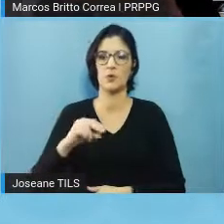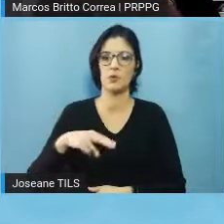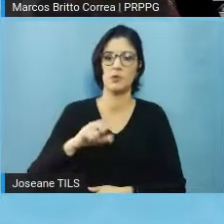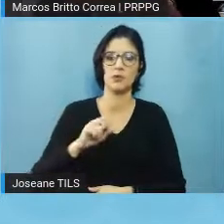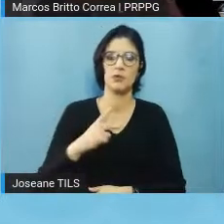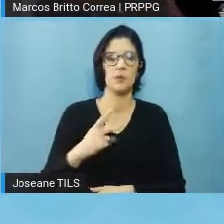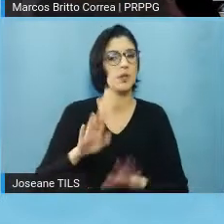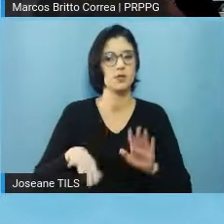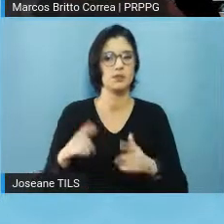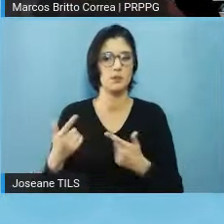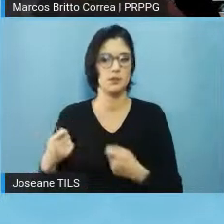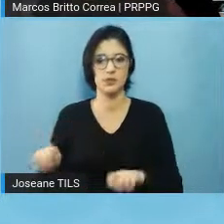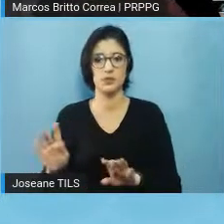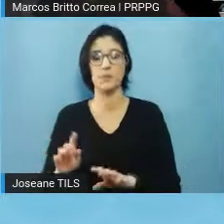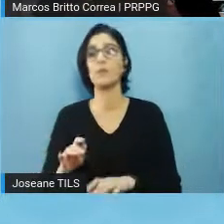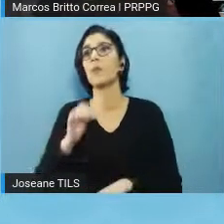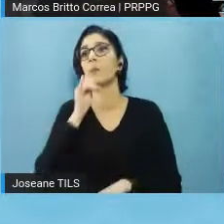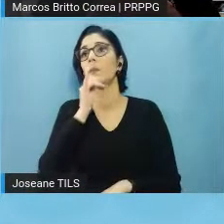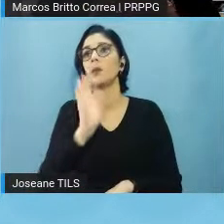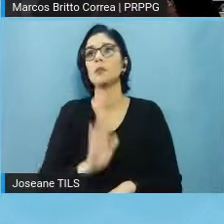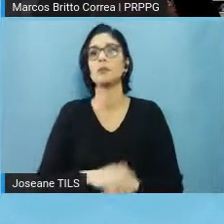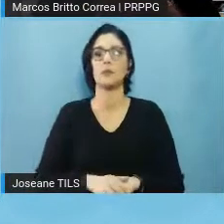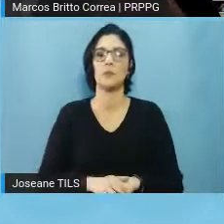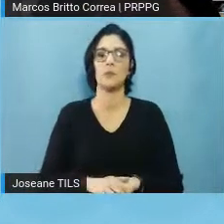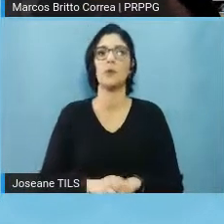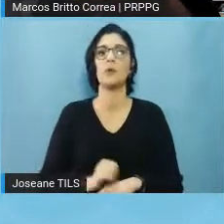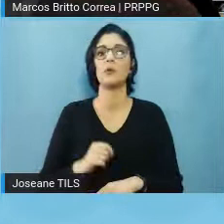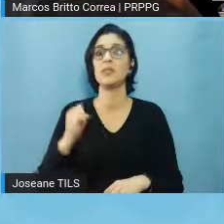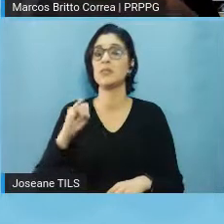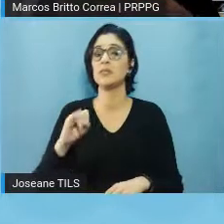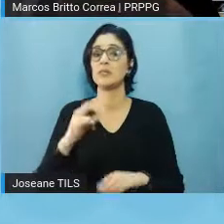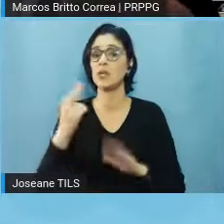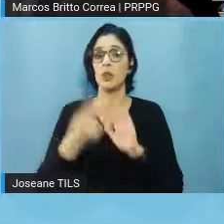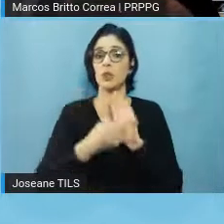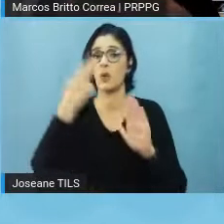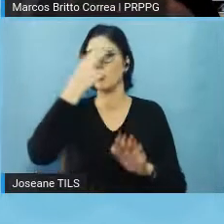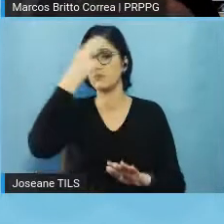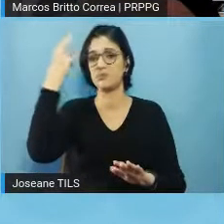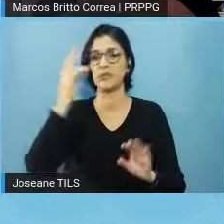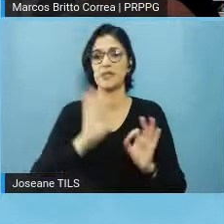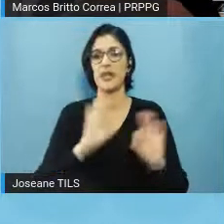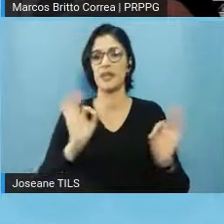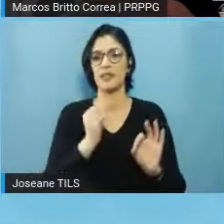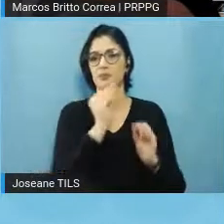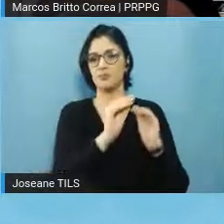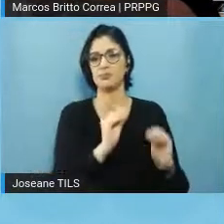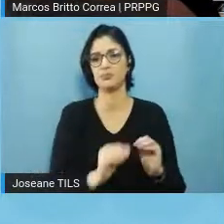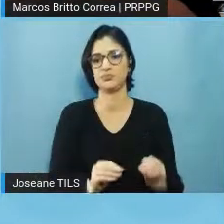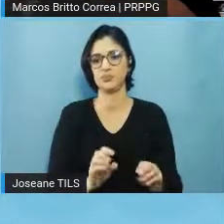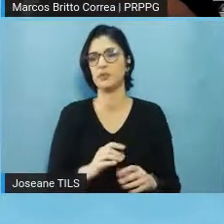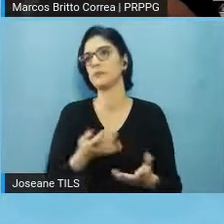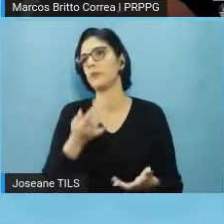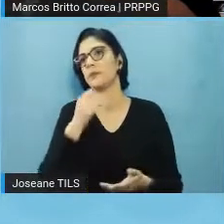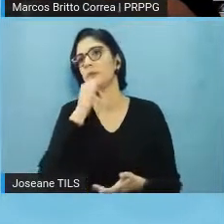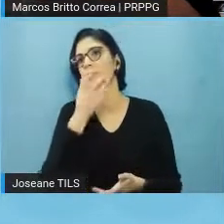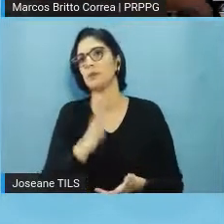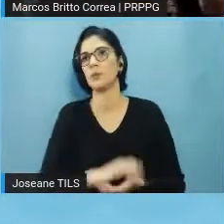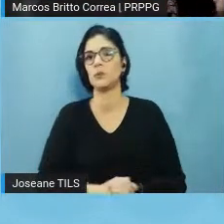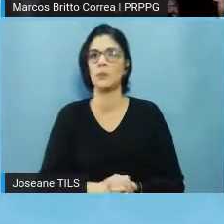Pesquisas de opinião pública, né, com participantes não identificados, o que são pesquisas de opinião pública? Tipo pesquisa,